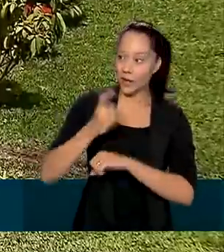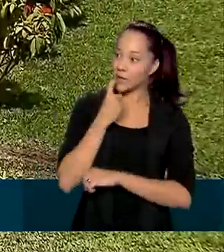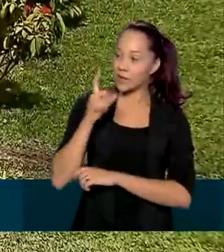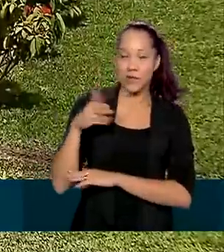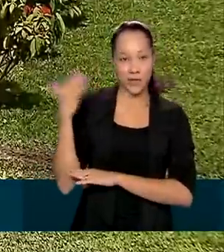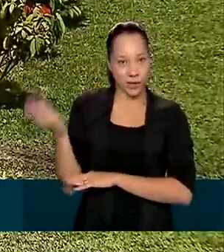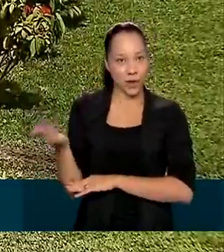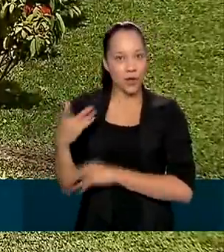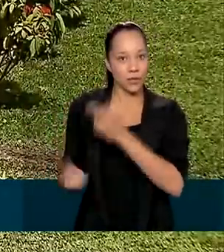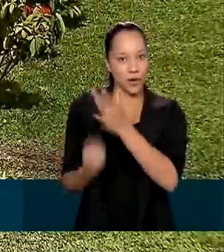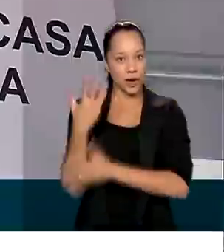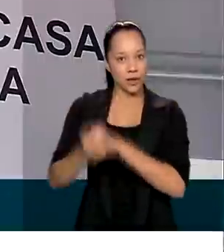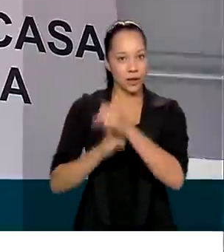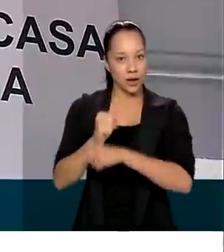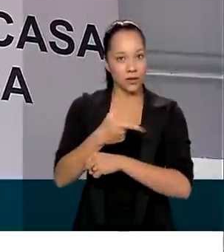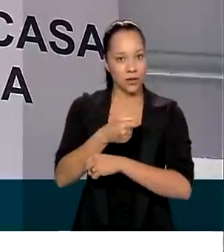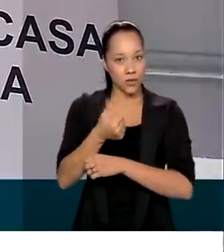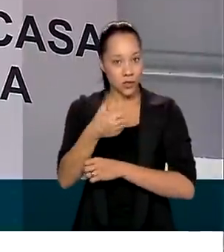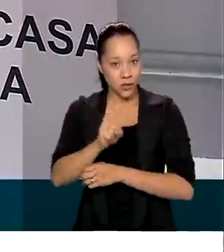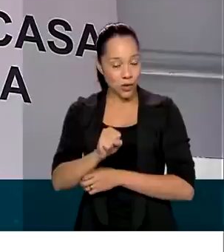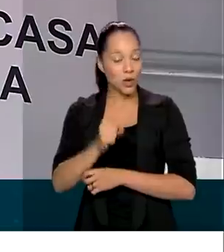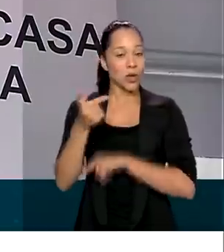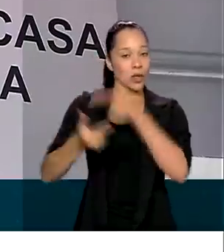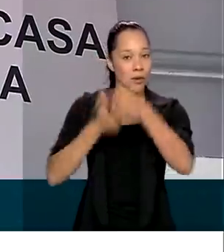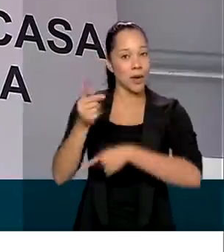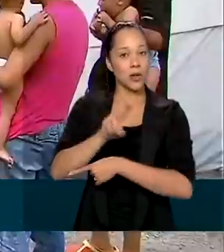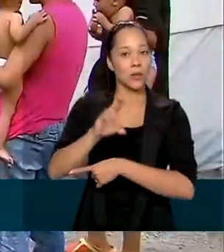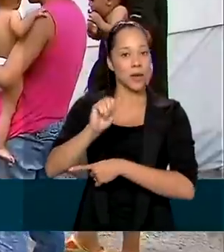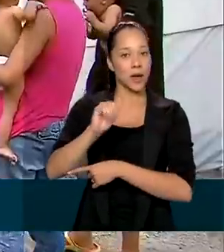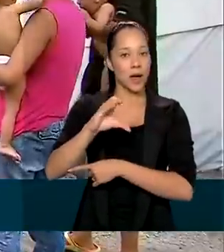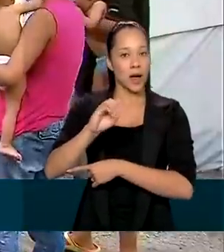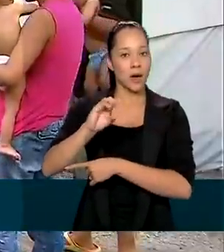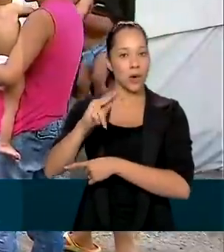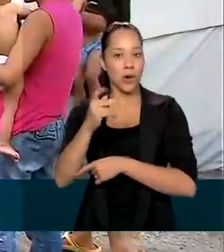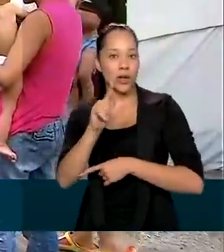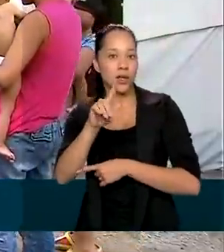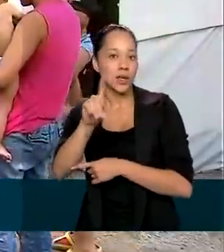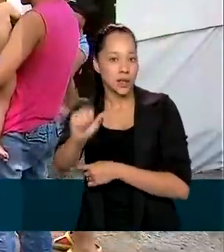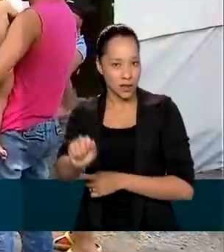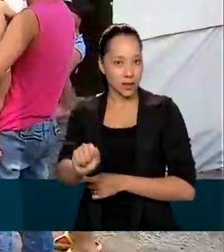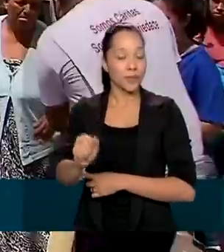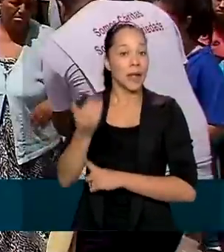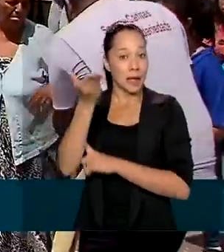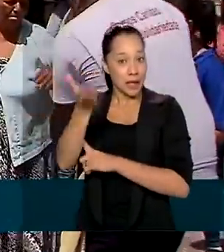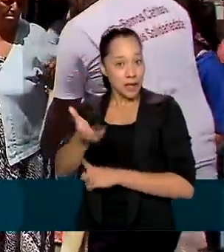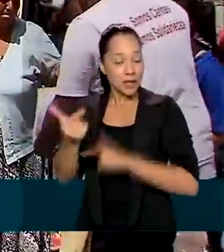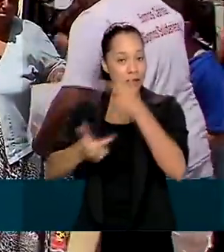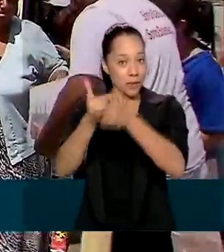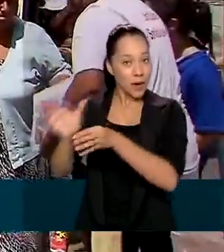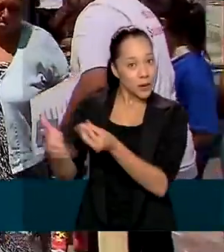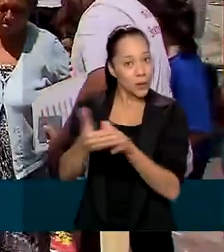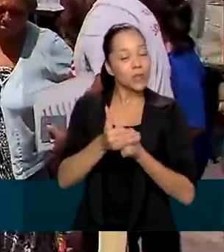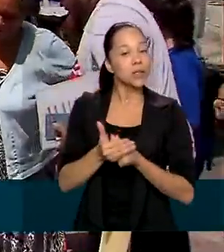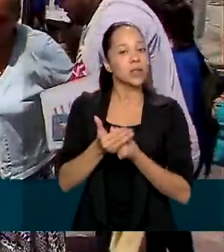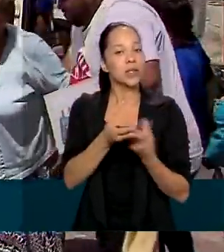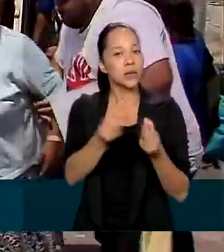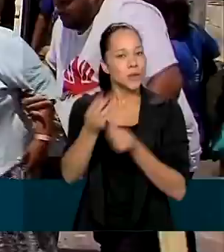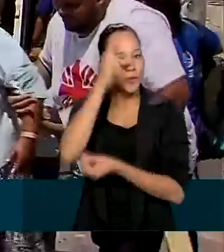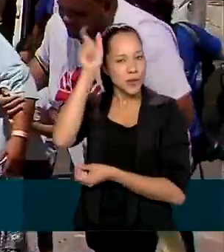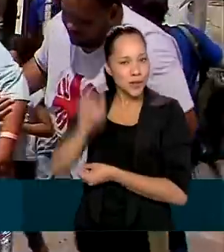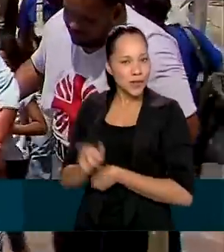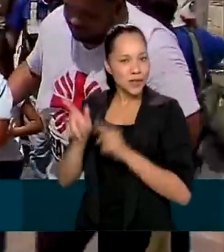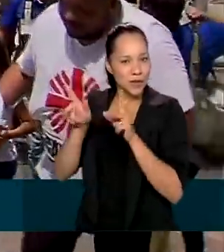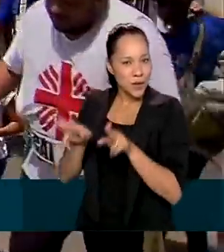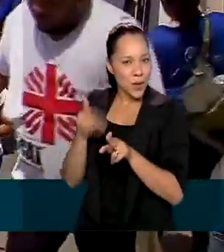foi criada em 2018 a Operação Acolhida. E é por meio dela que imigrantes como Davis